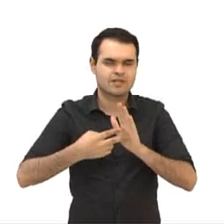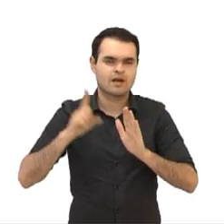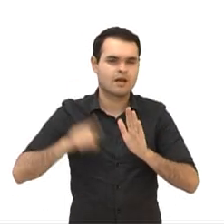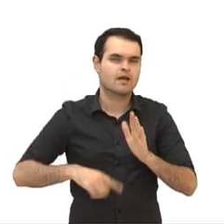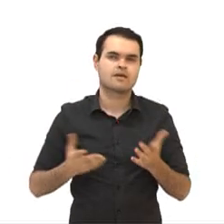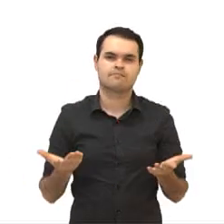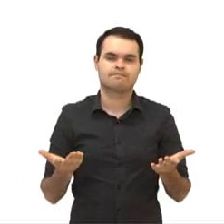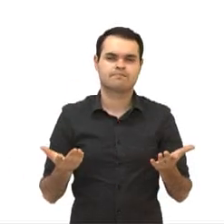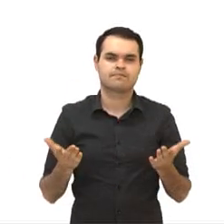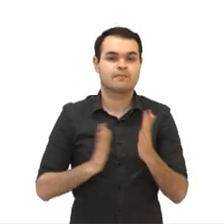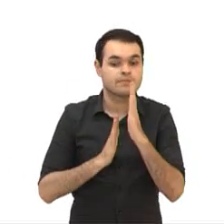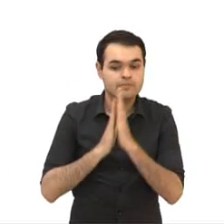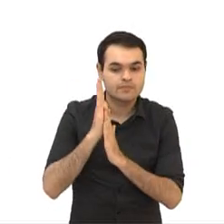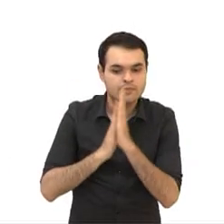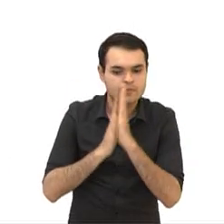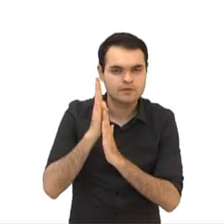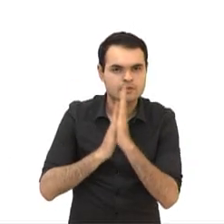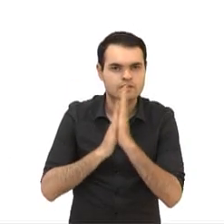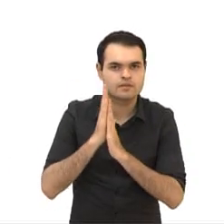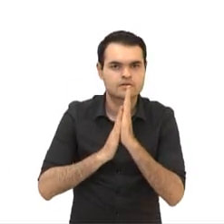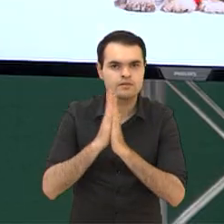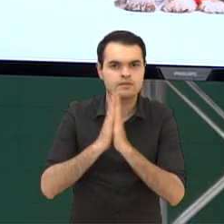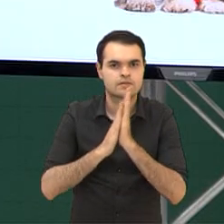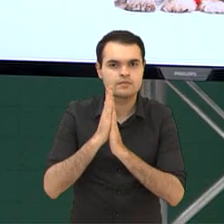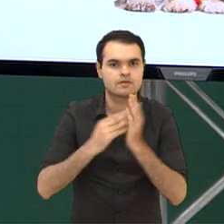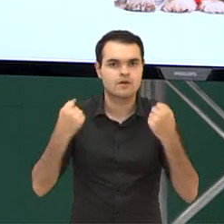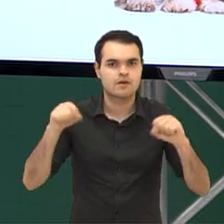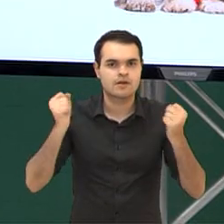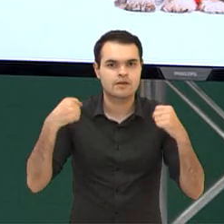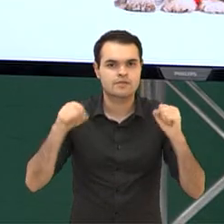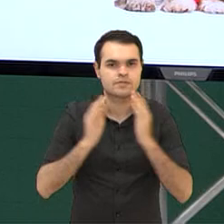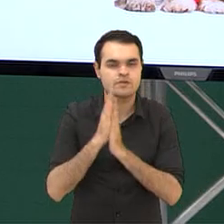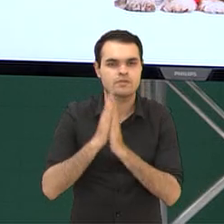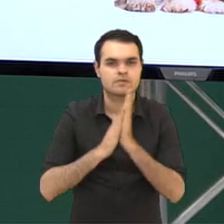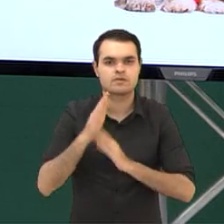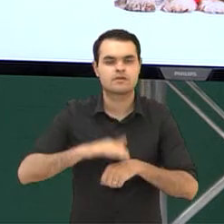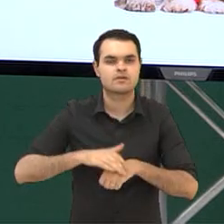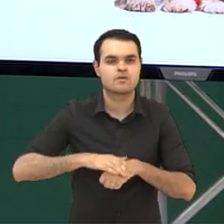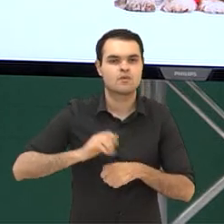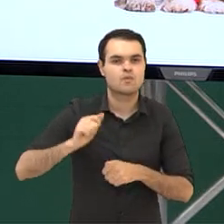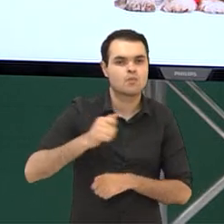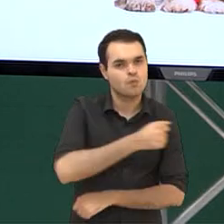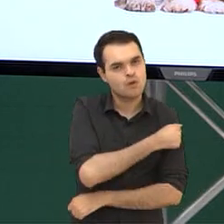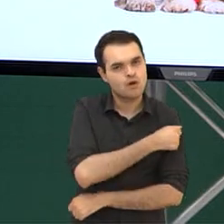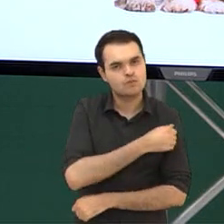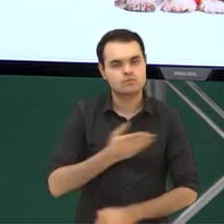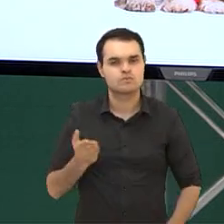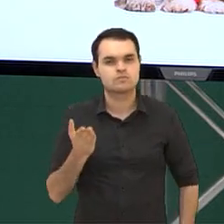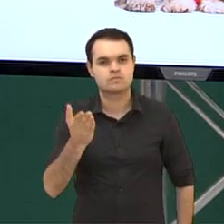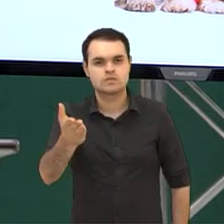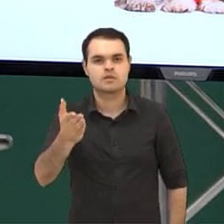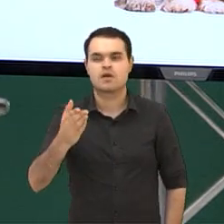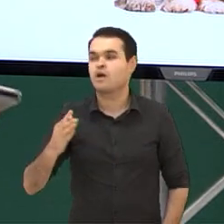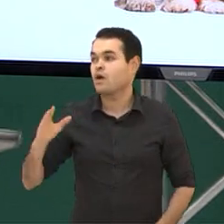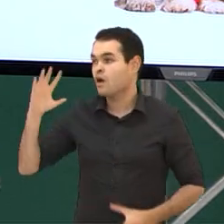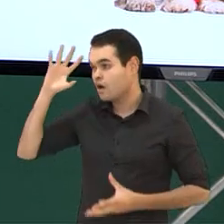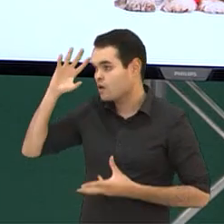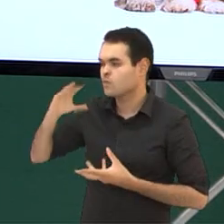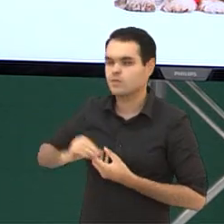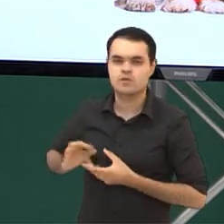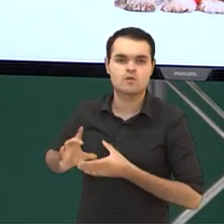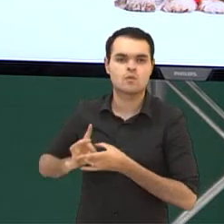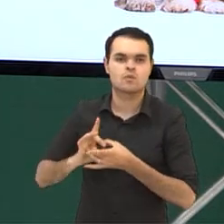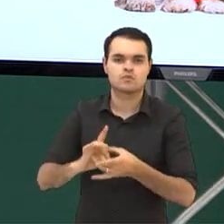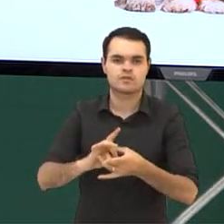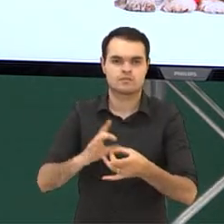que um aquecimento em que a gente faz para que o aluno possa, então, se situar do que diz respeito à